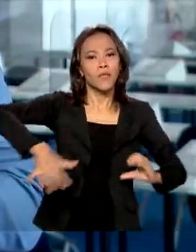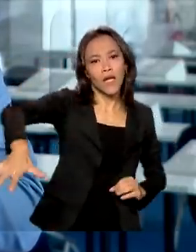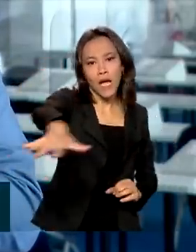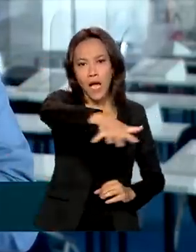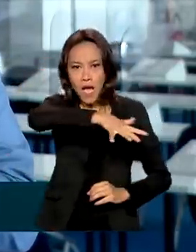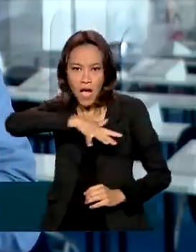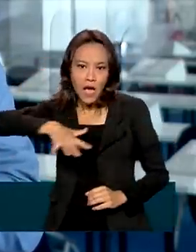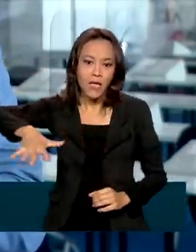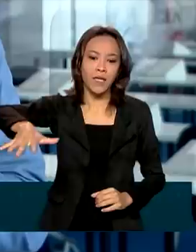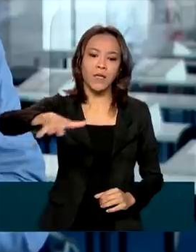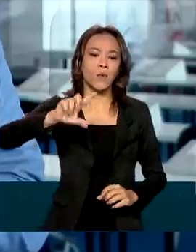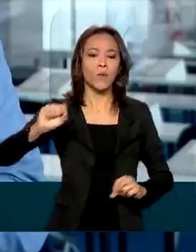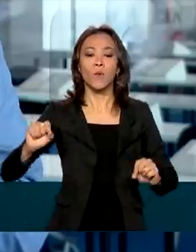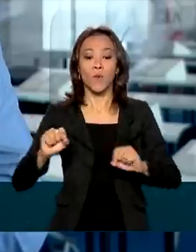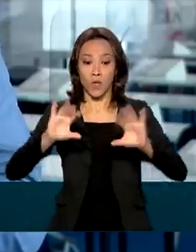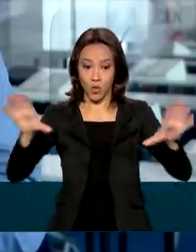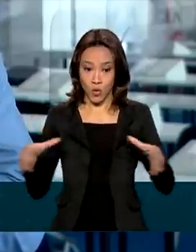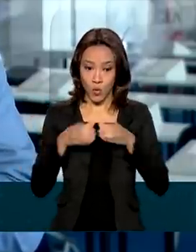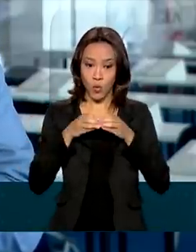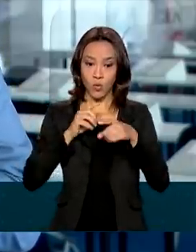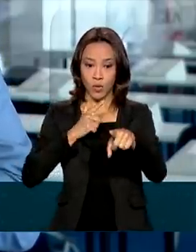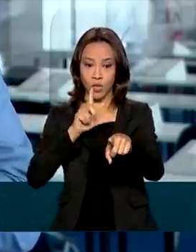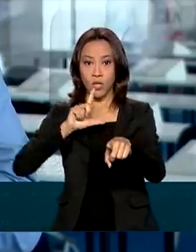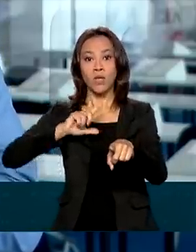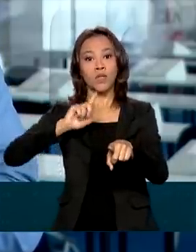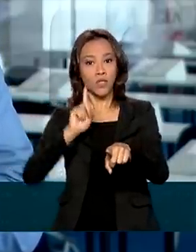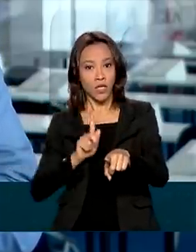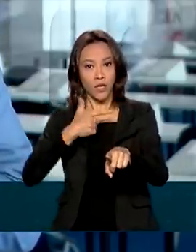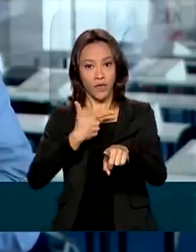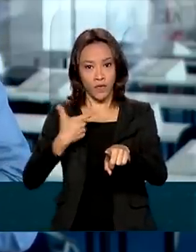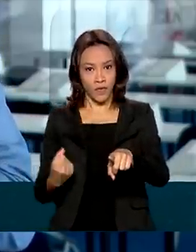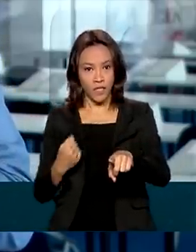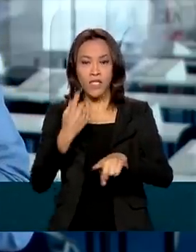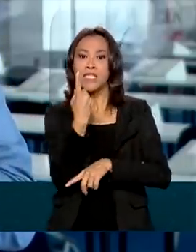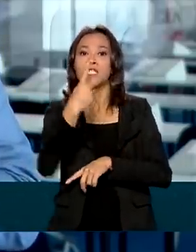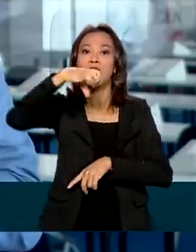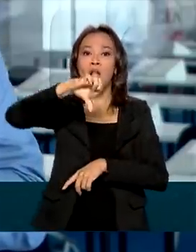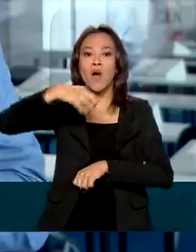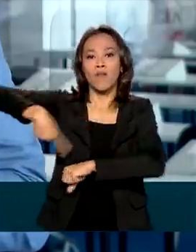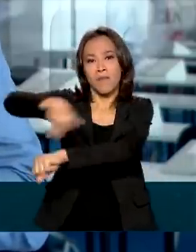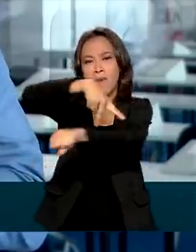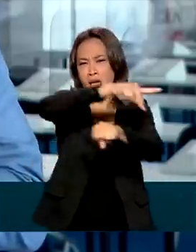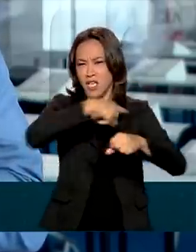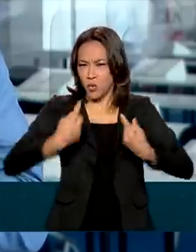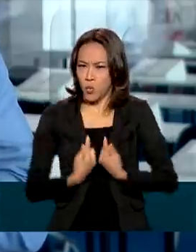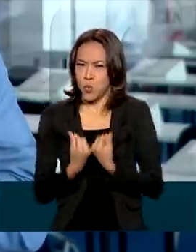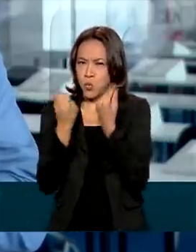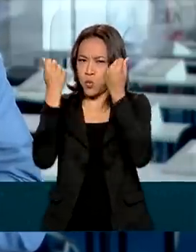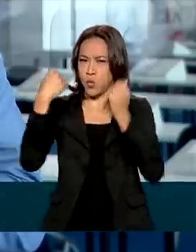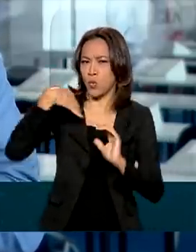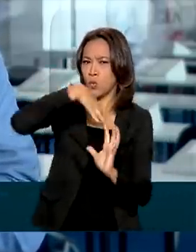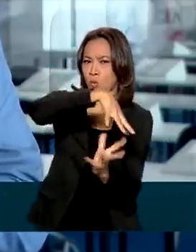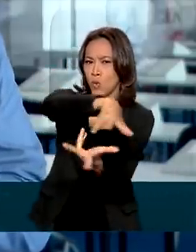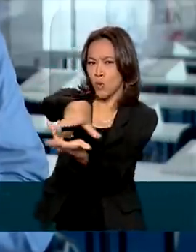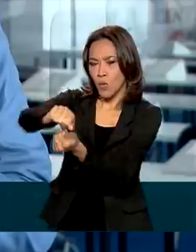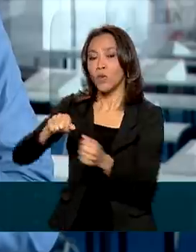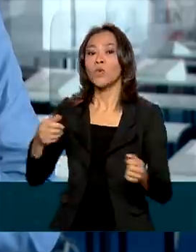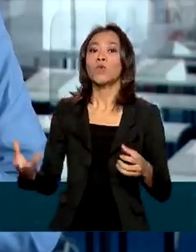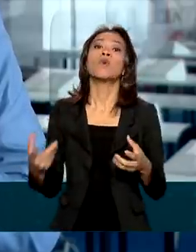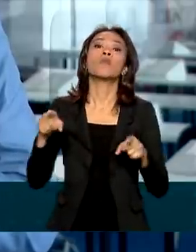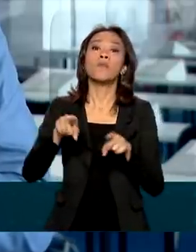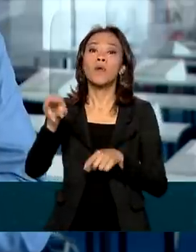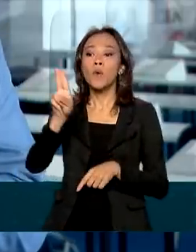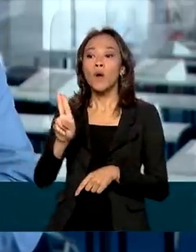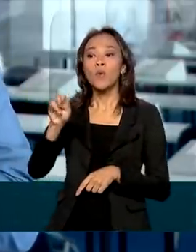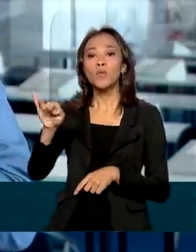G20 é aquele fórum econômico mundial das 19 nações mais ricas do mundo, além da União Europeia, formando então 20